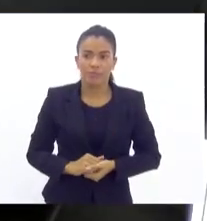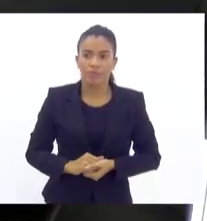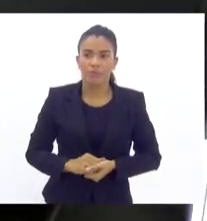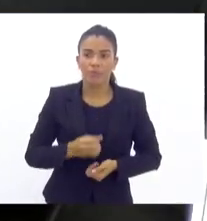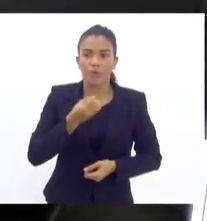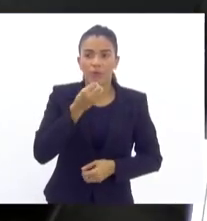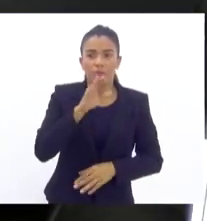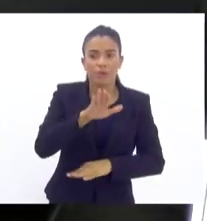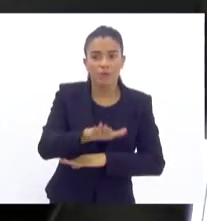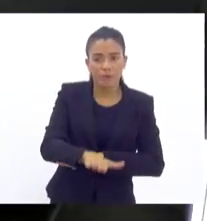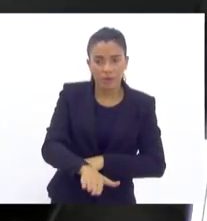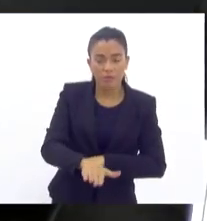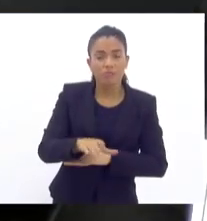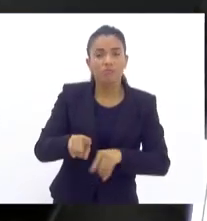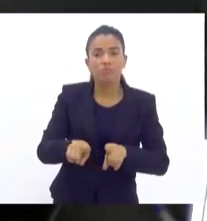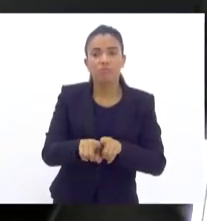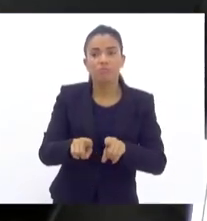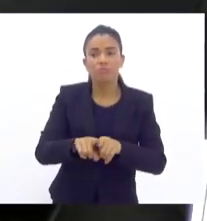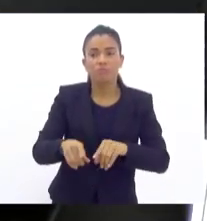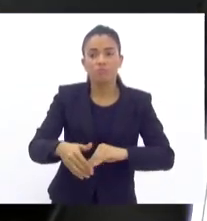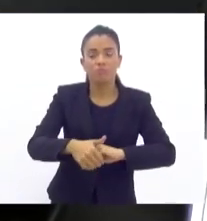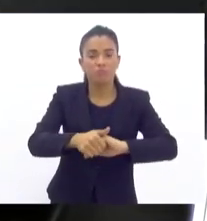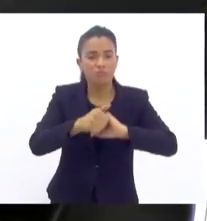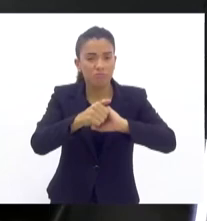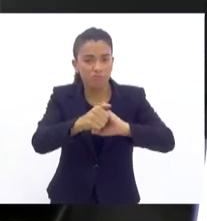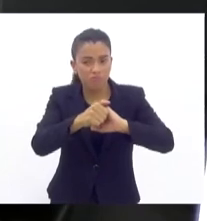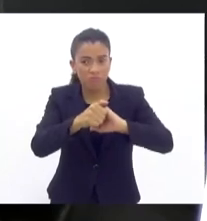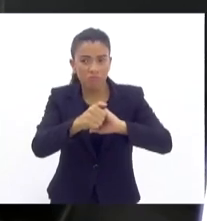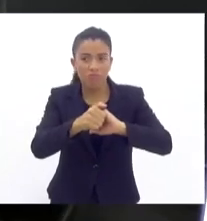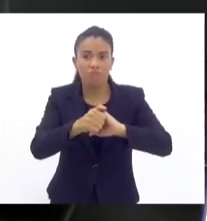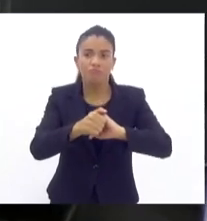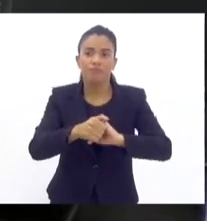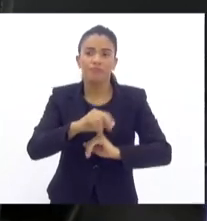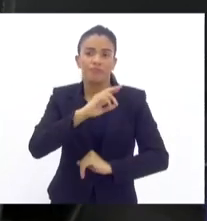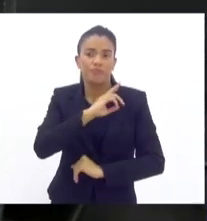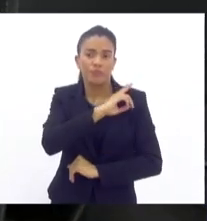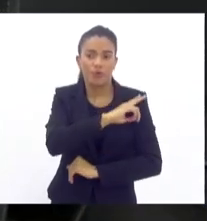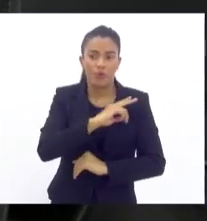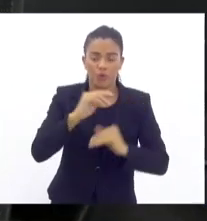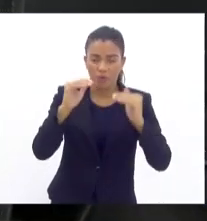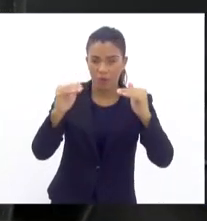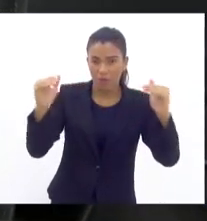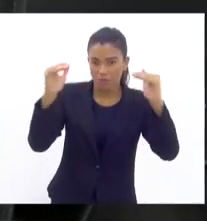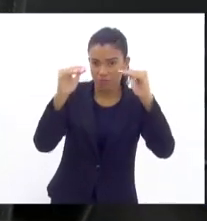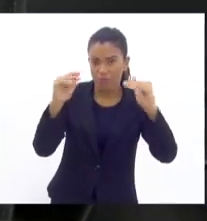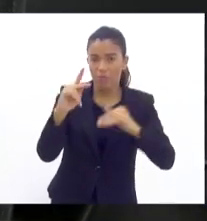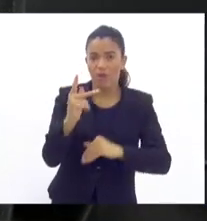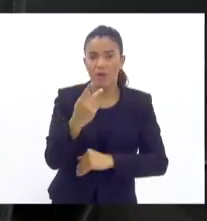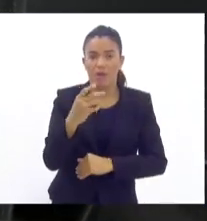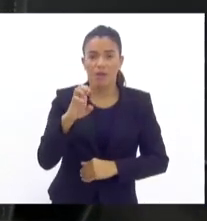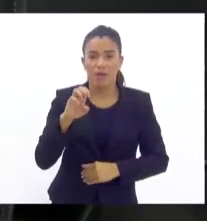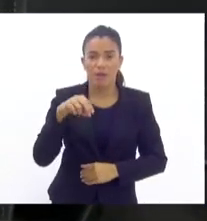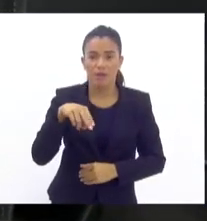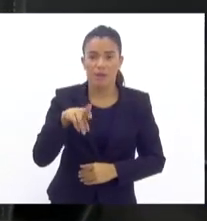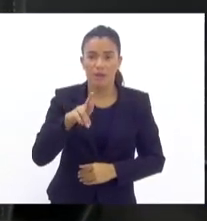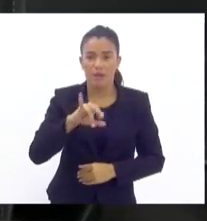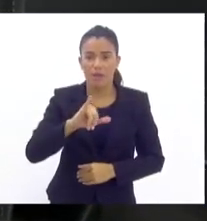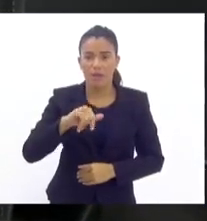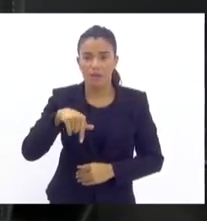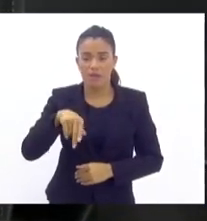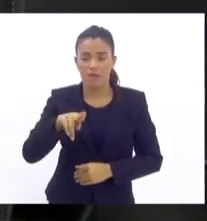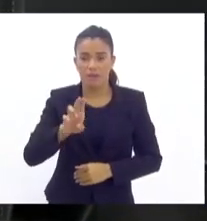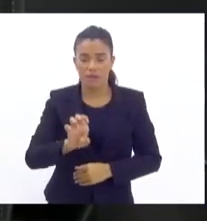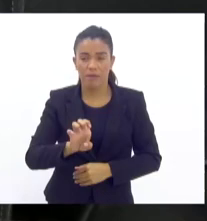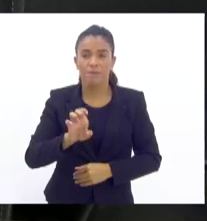Boa tarde, e saudar também os coronéis, o nome do coronel Henrique, os delegados, o nome da delegada